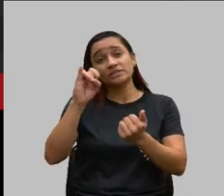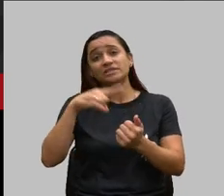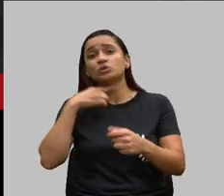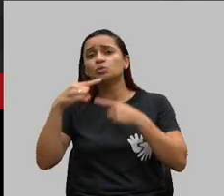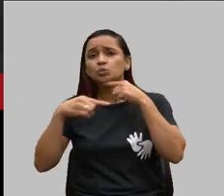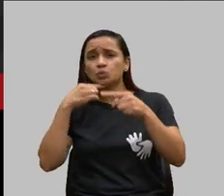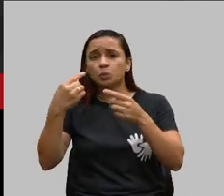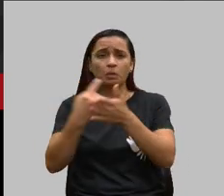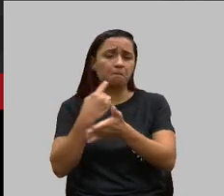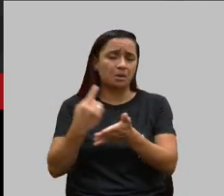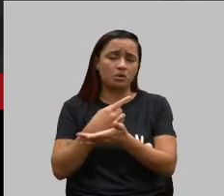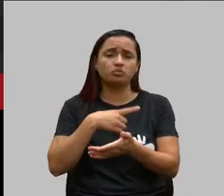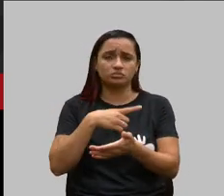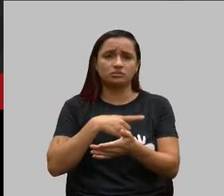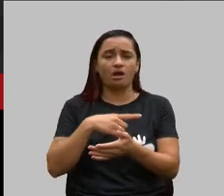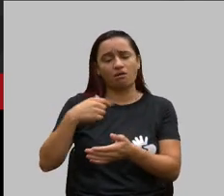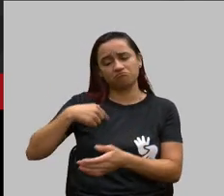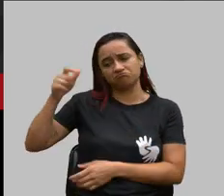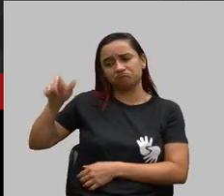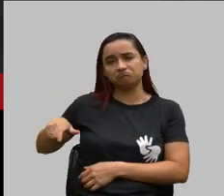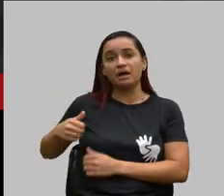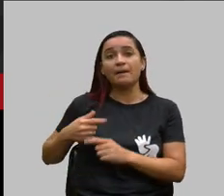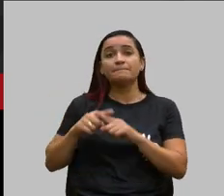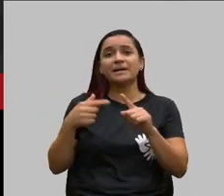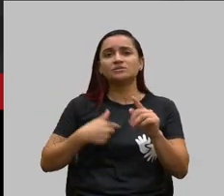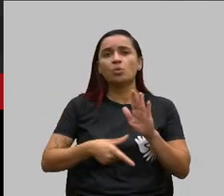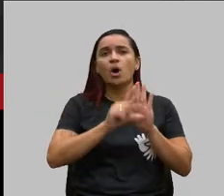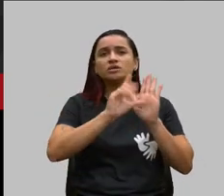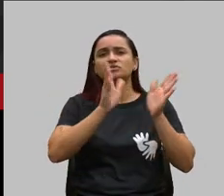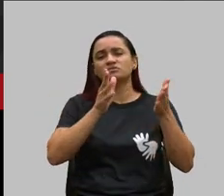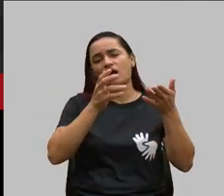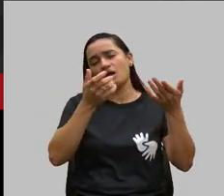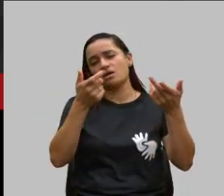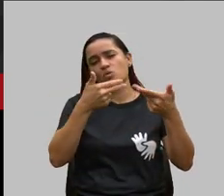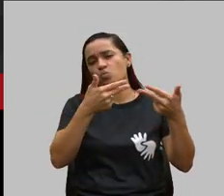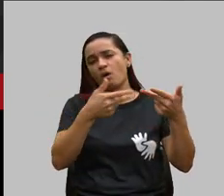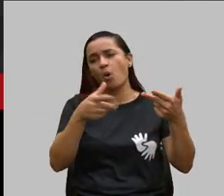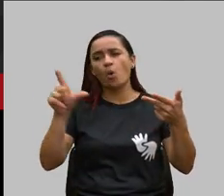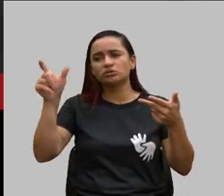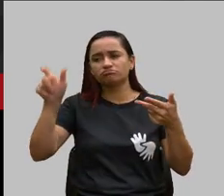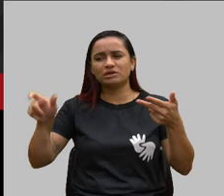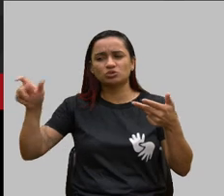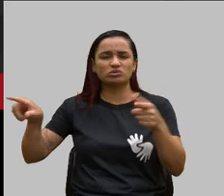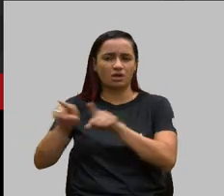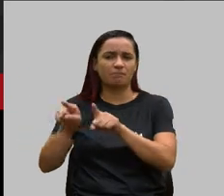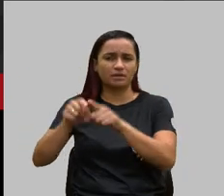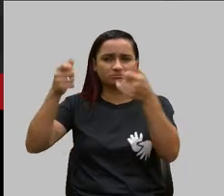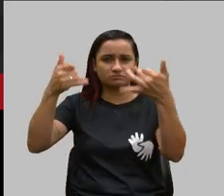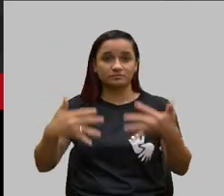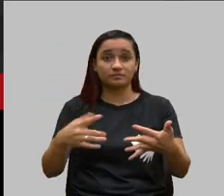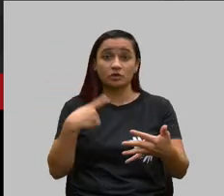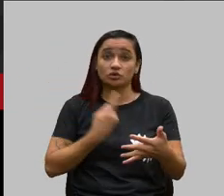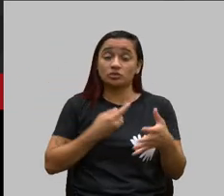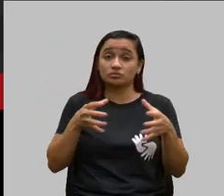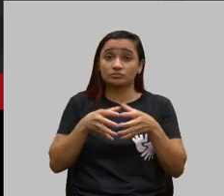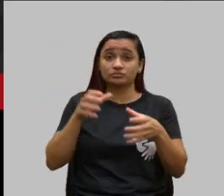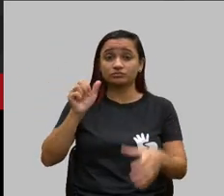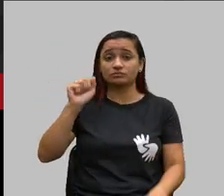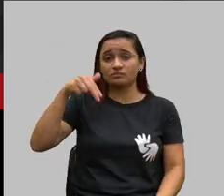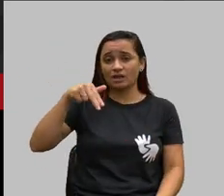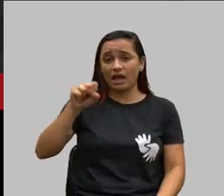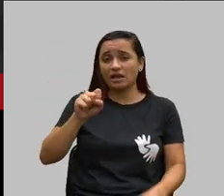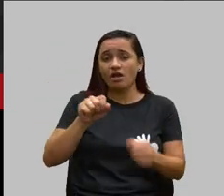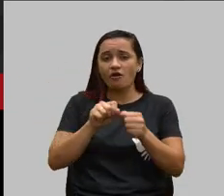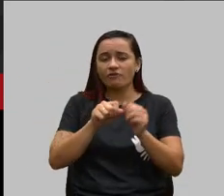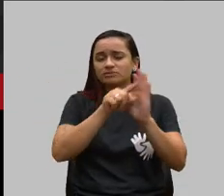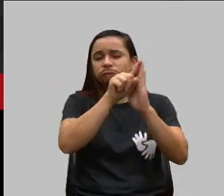em si, tá? Mas como já foi dito por várias pessoas, a INES ela fiscaliza o que chega para a gente, a gente tem